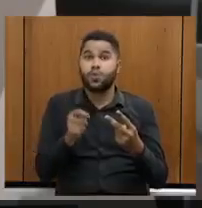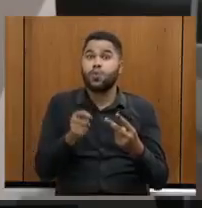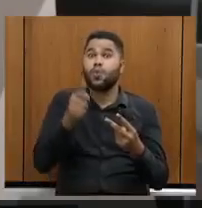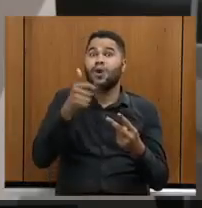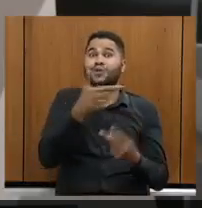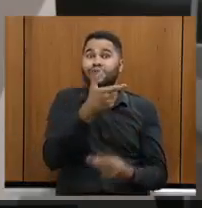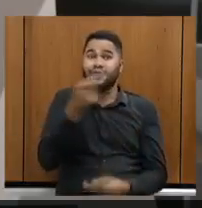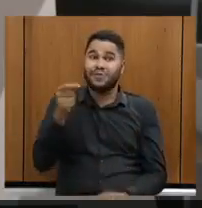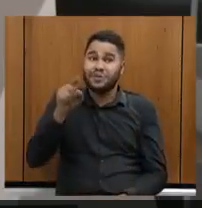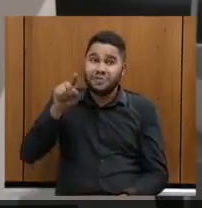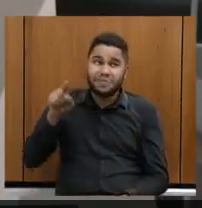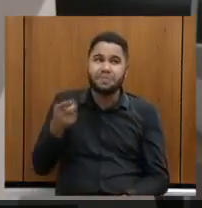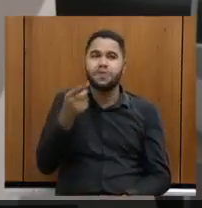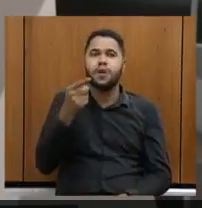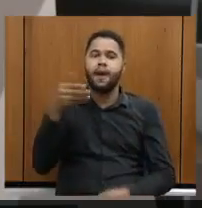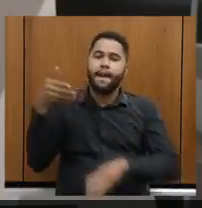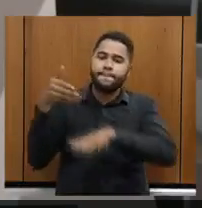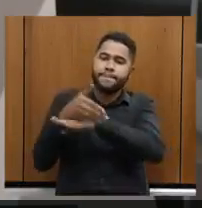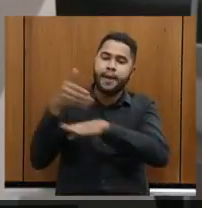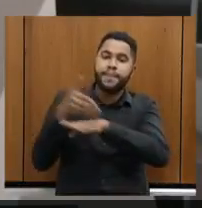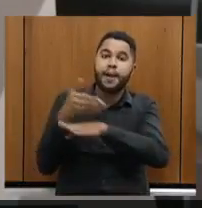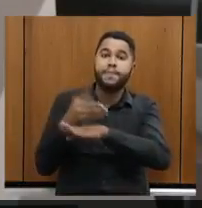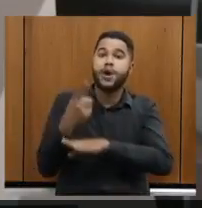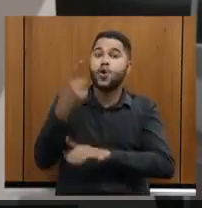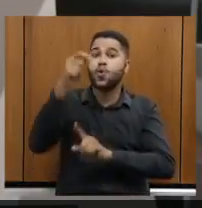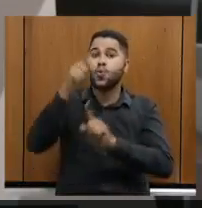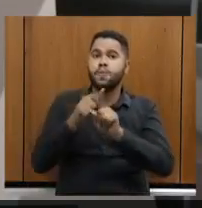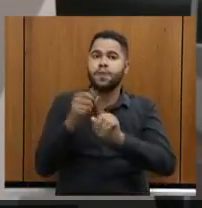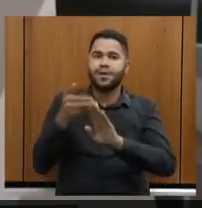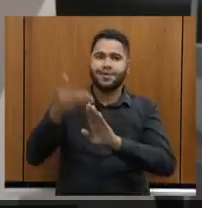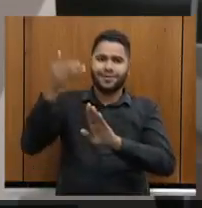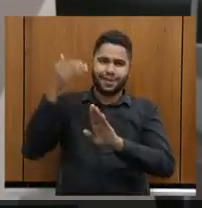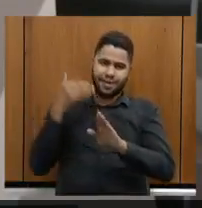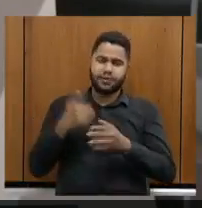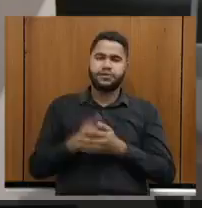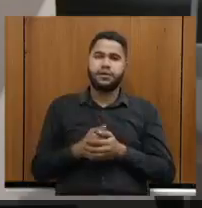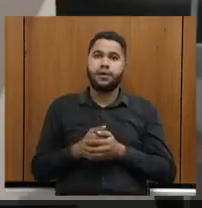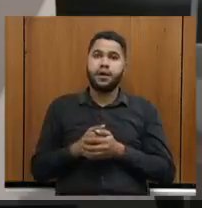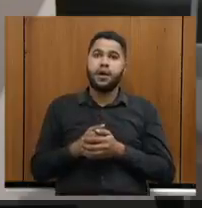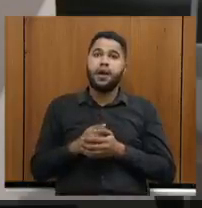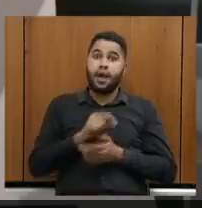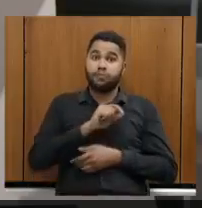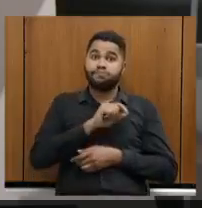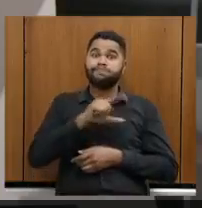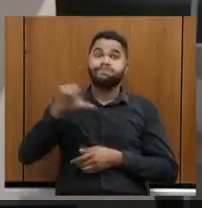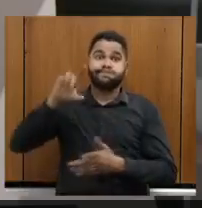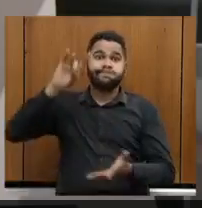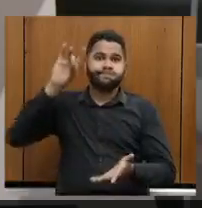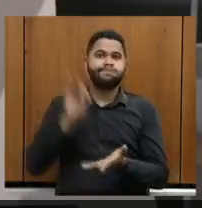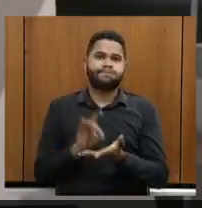200 mil entrantes em um mês em relação a antes da pandemia. Então, isso é crescimento real,